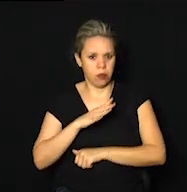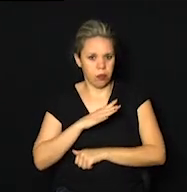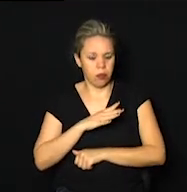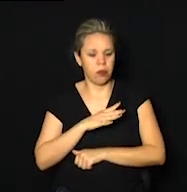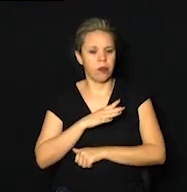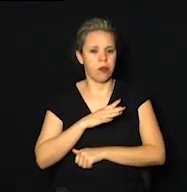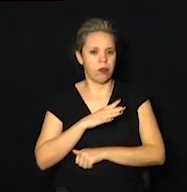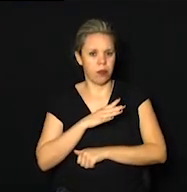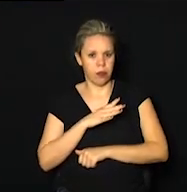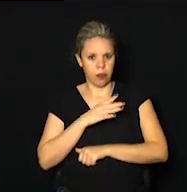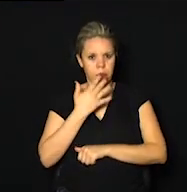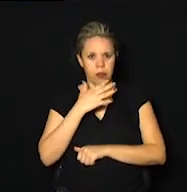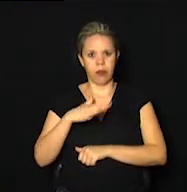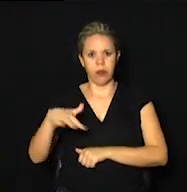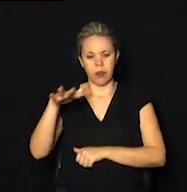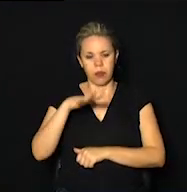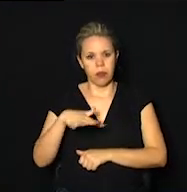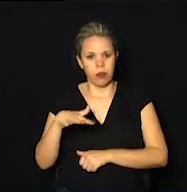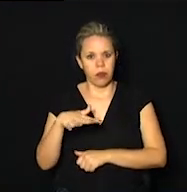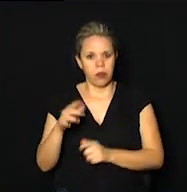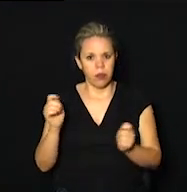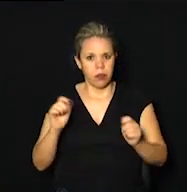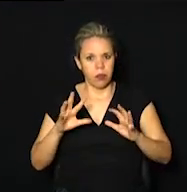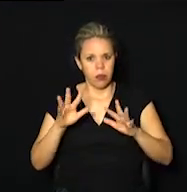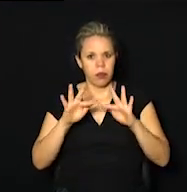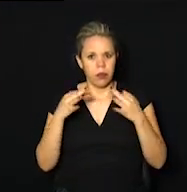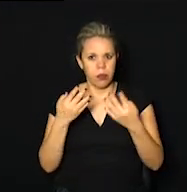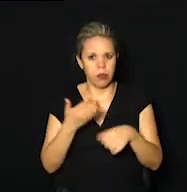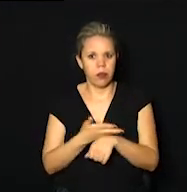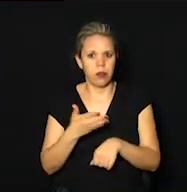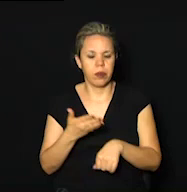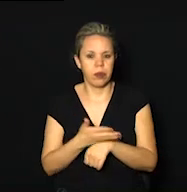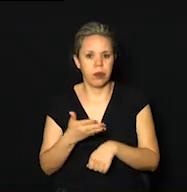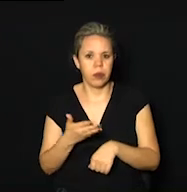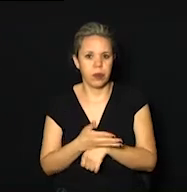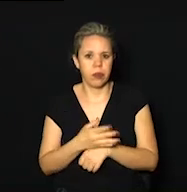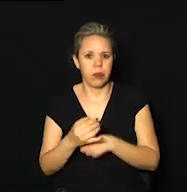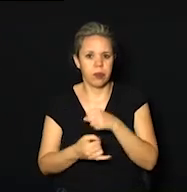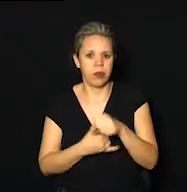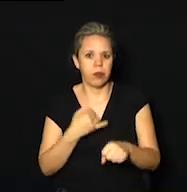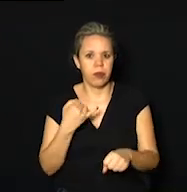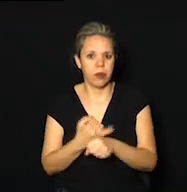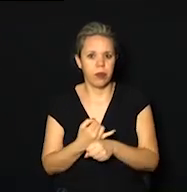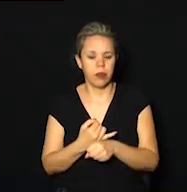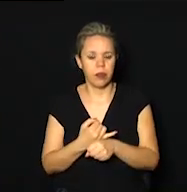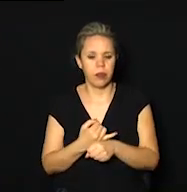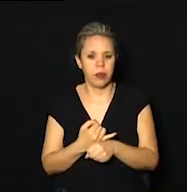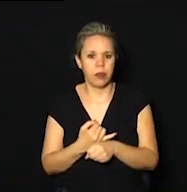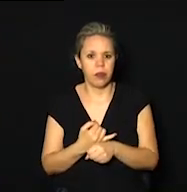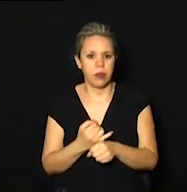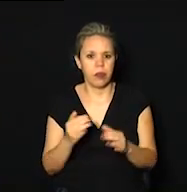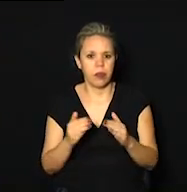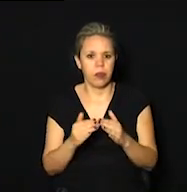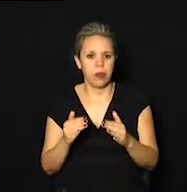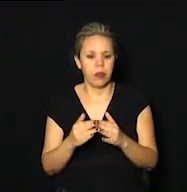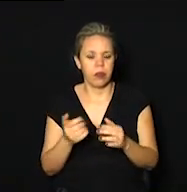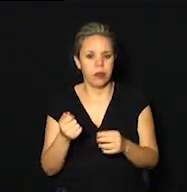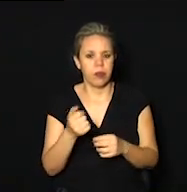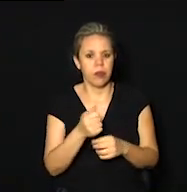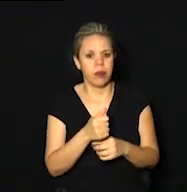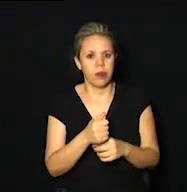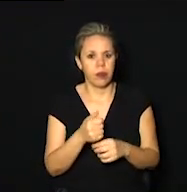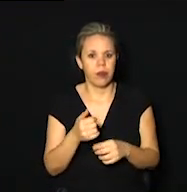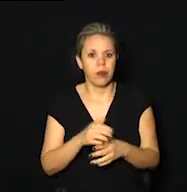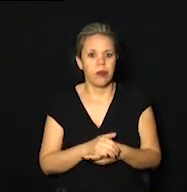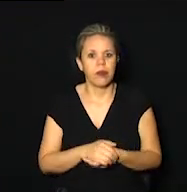agora as crianças. Então dá para toda a família participar, vai ser online, de casa, todo mundo faz um pouquinho e entra